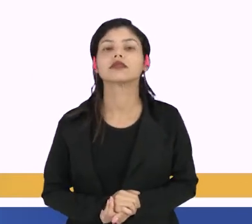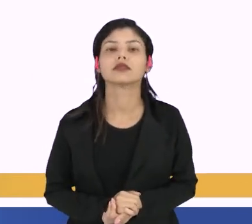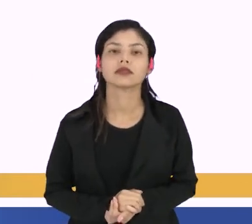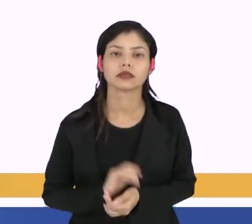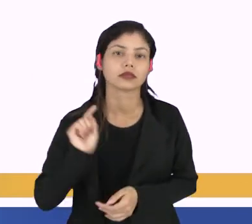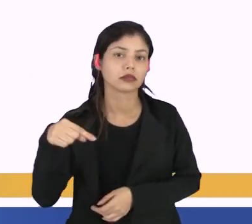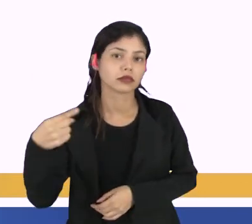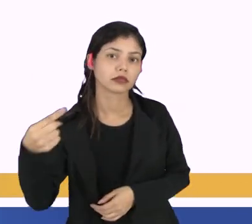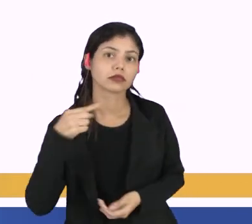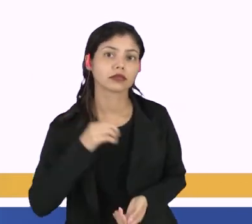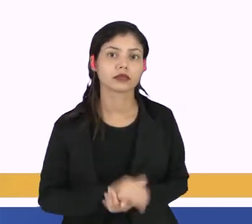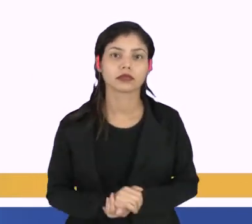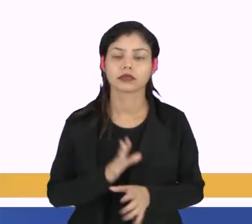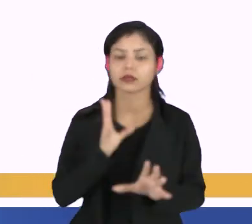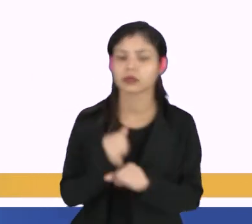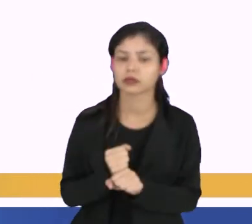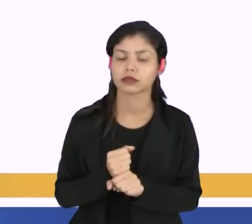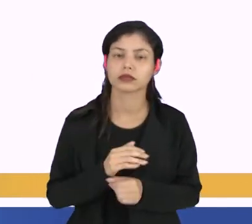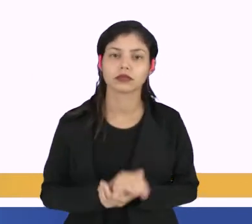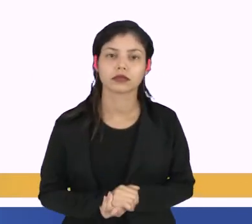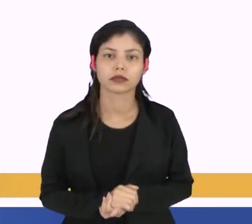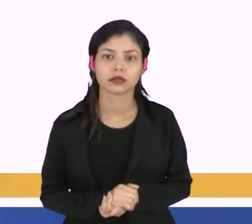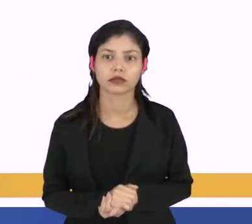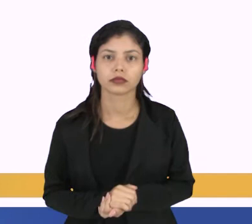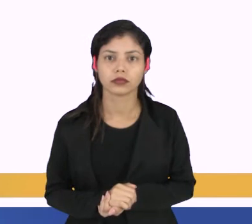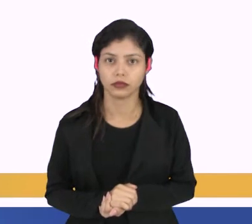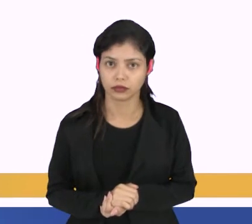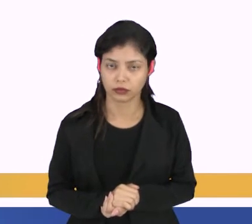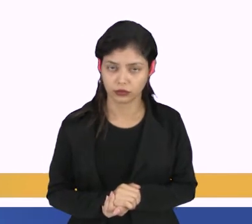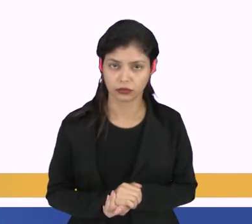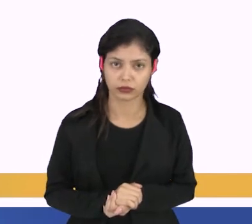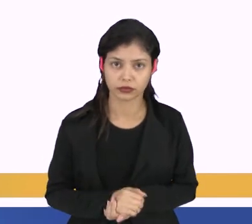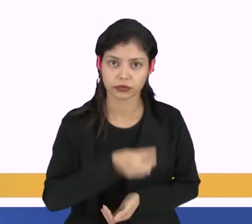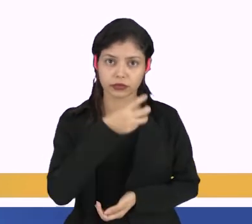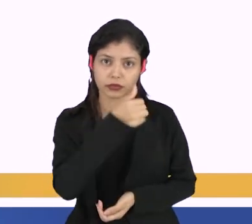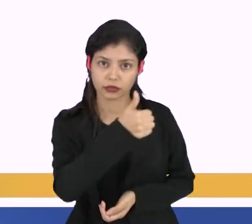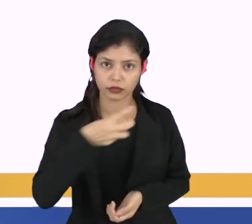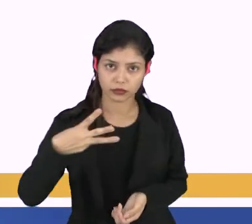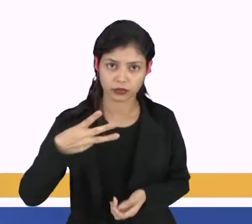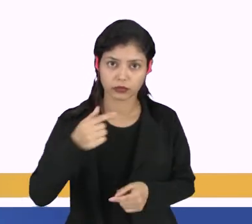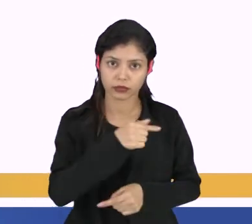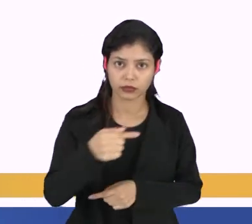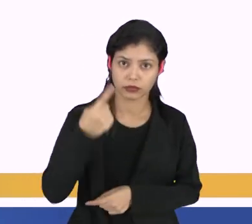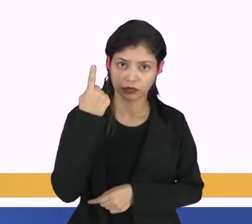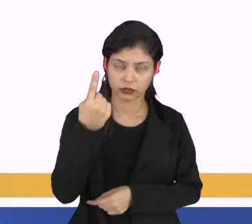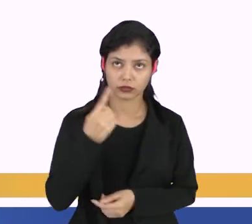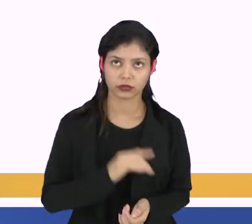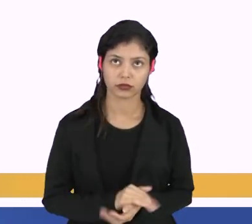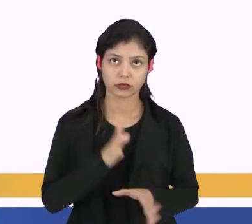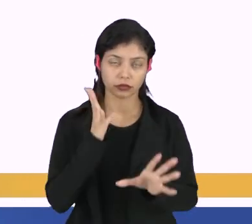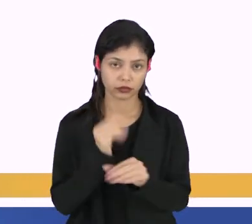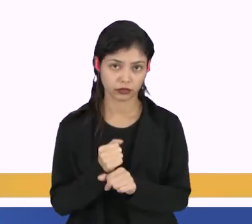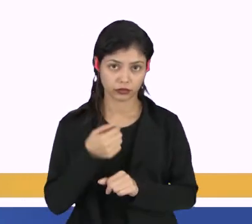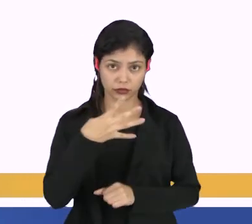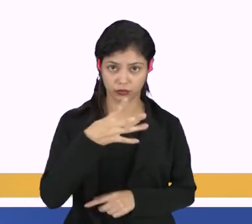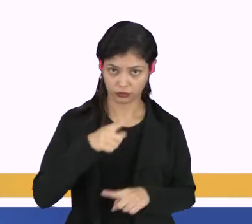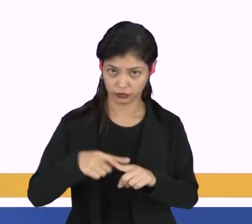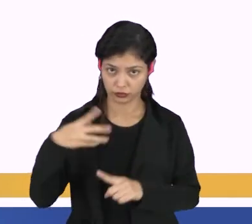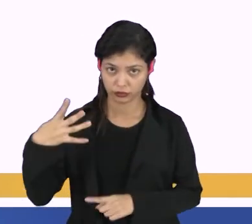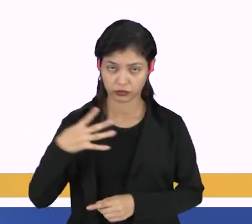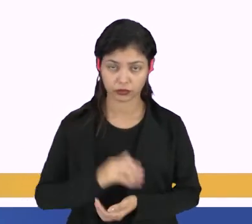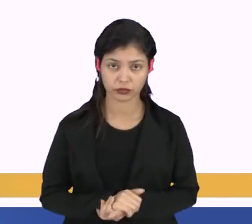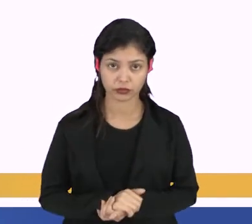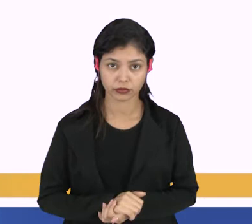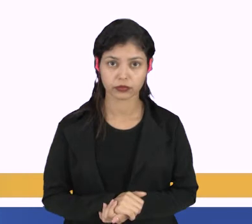depois somar o produto desses elementos. Então ficará 13 vezes menos 1 mais 4 vezes 4.